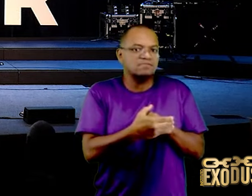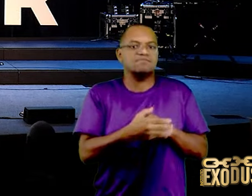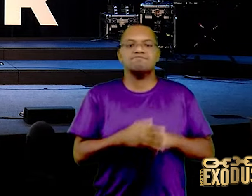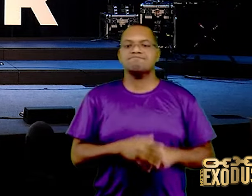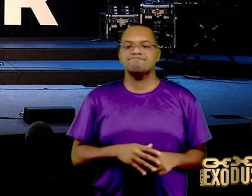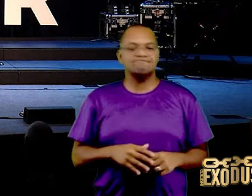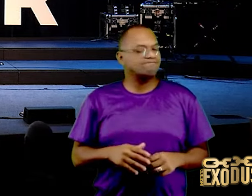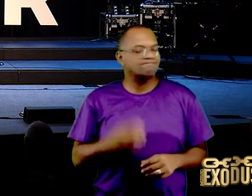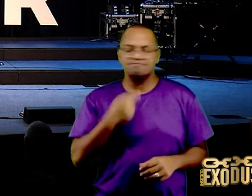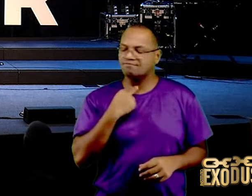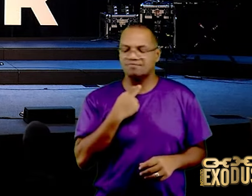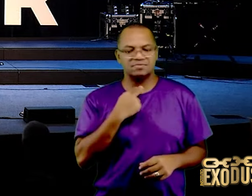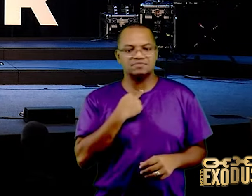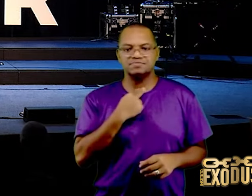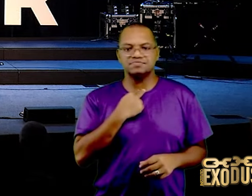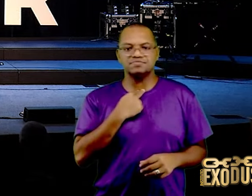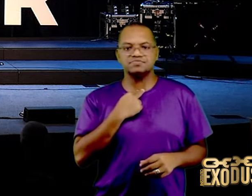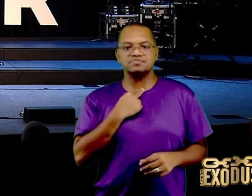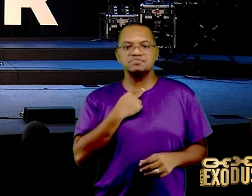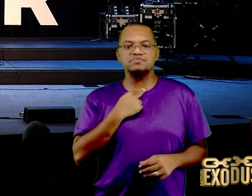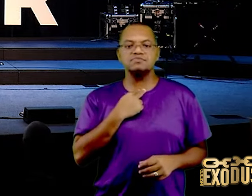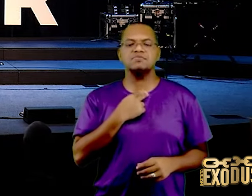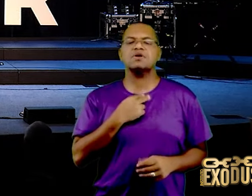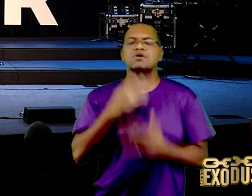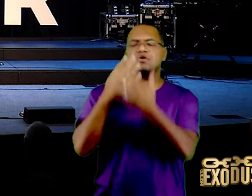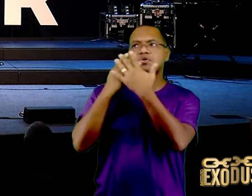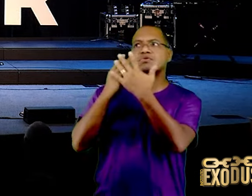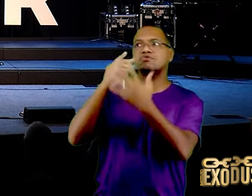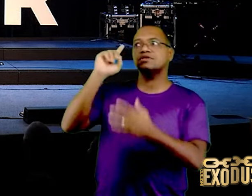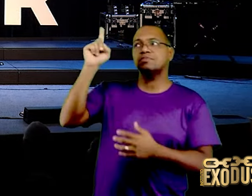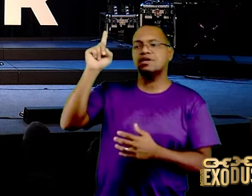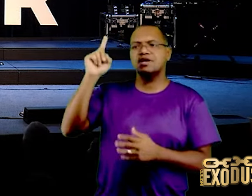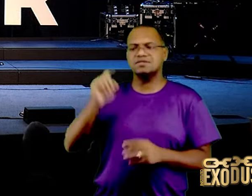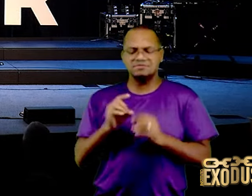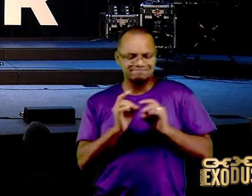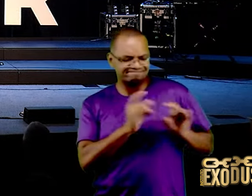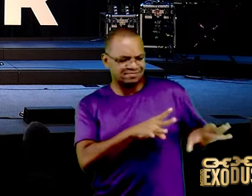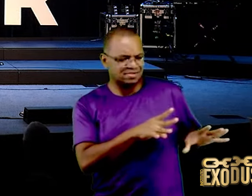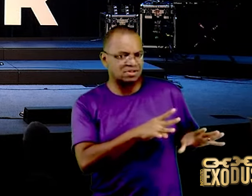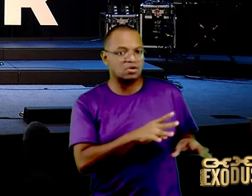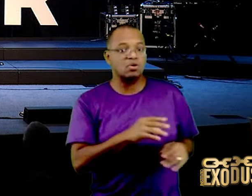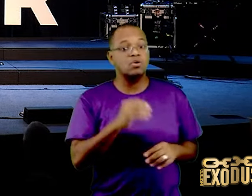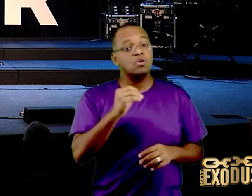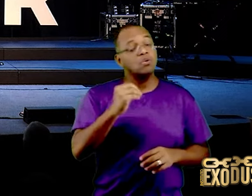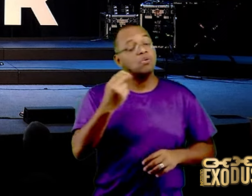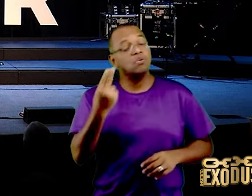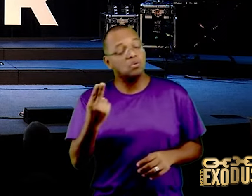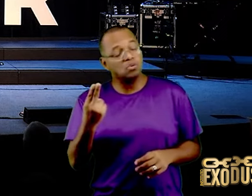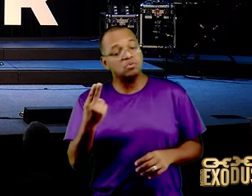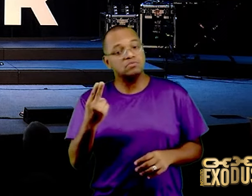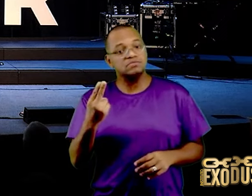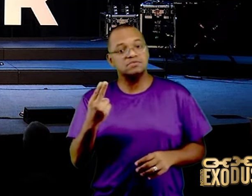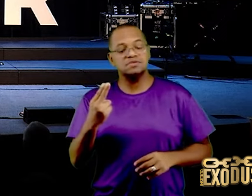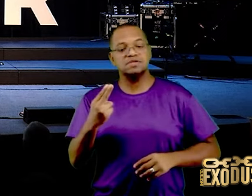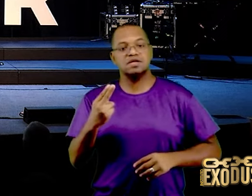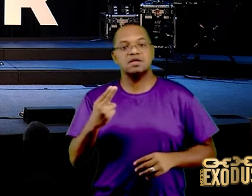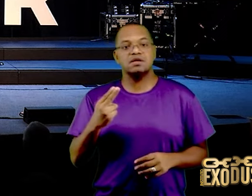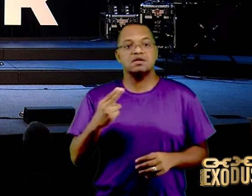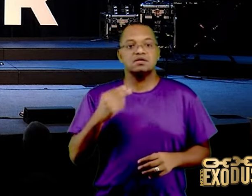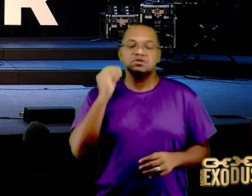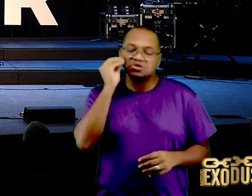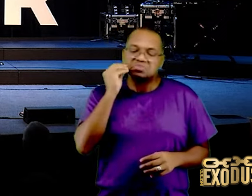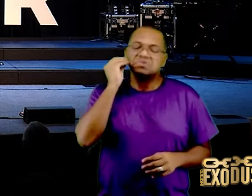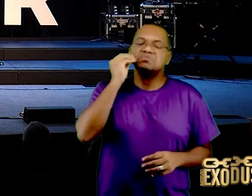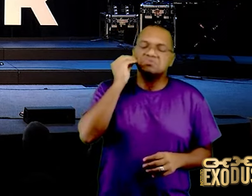pecado, ou você confessa o teu pecado e deixa, ou você vai ficar se lambuzando no pecado, a sujeira que traz derrota,